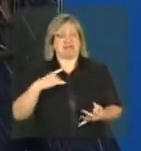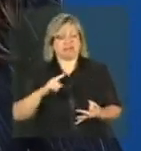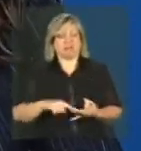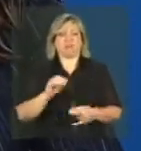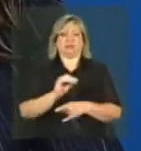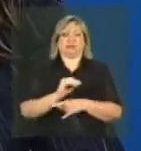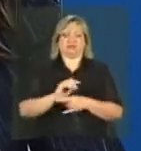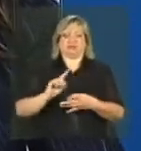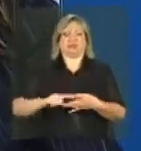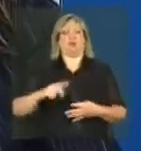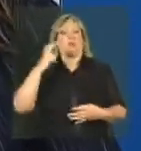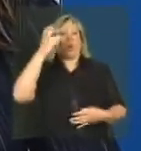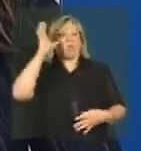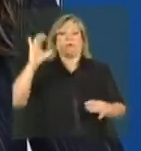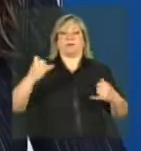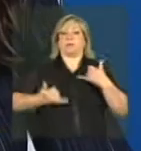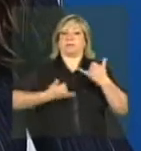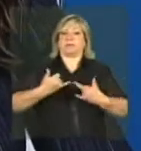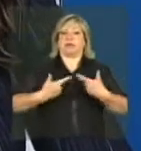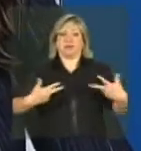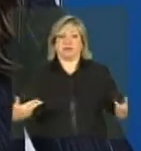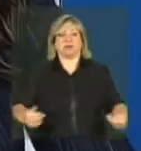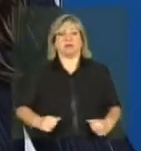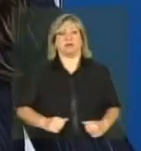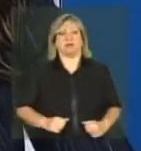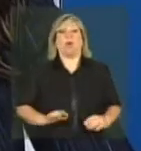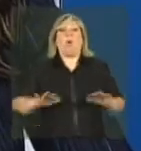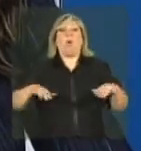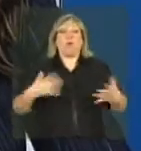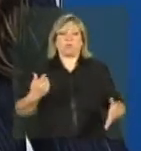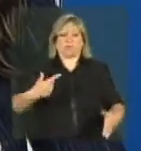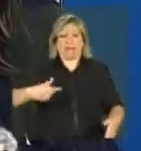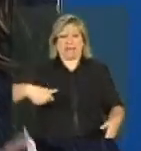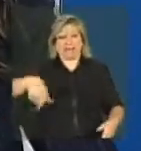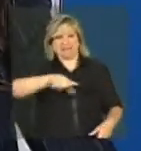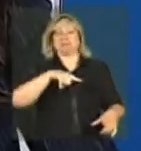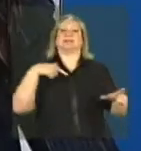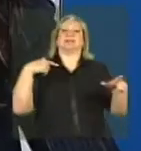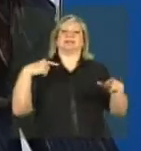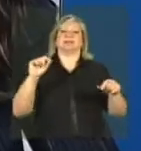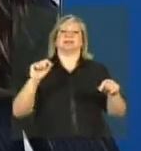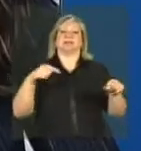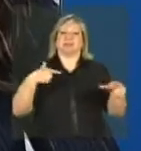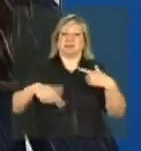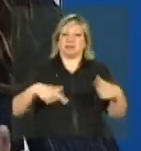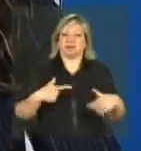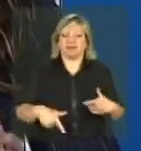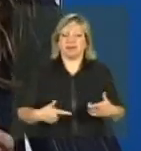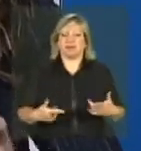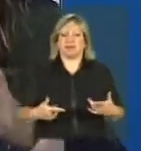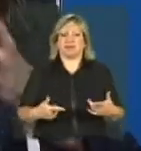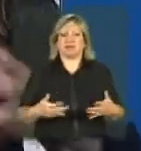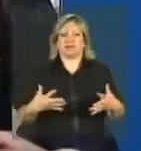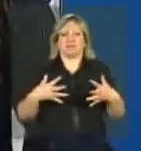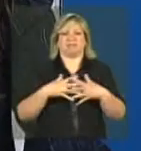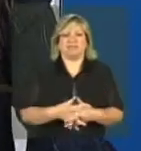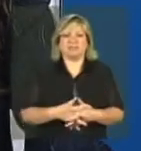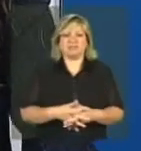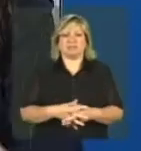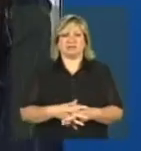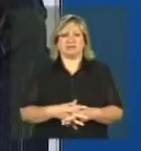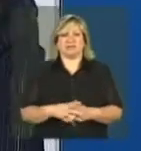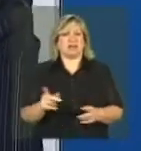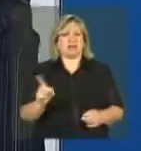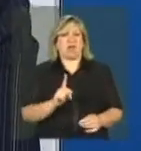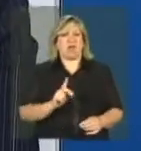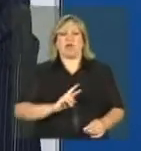tem direito à cultura, lazer. Quando essas ações, elas são fragmentadas, ela não tem a mesma força potencial